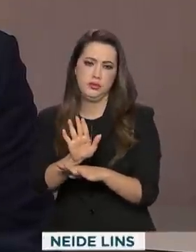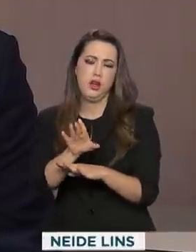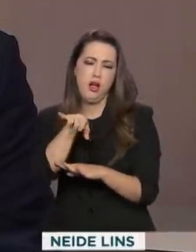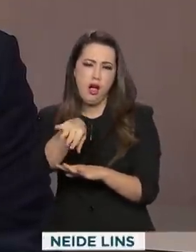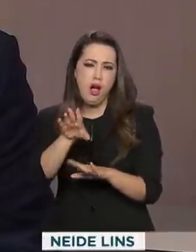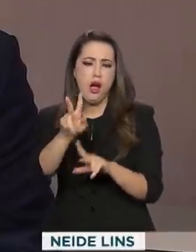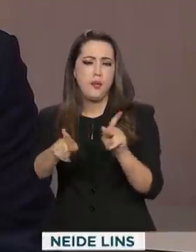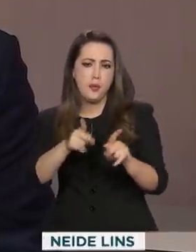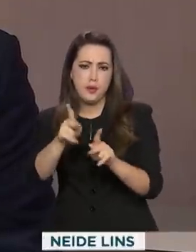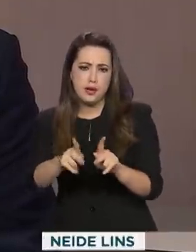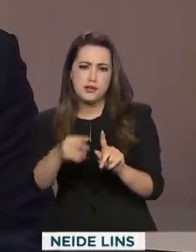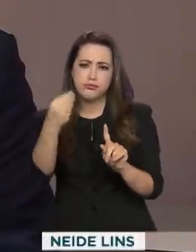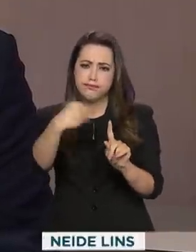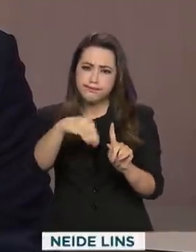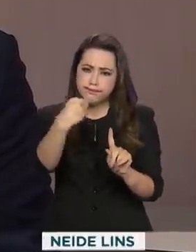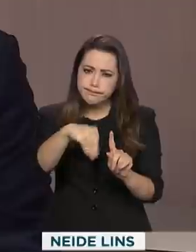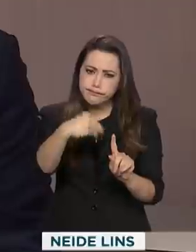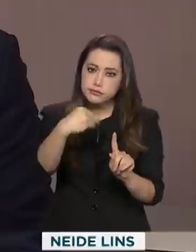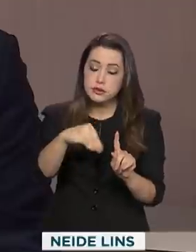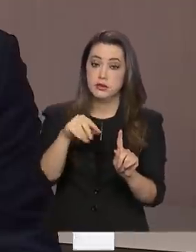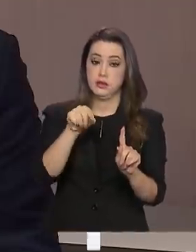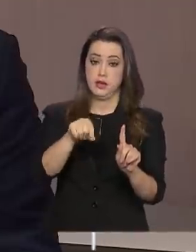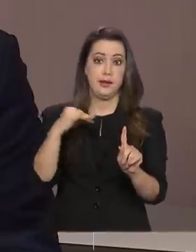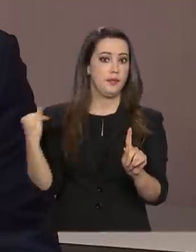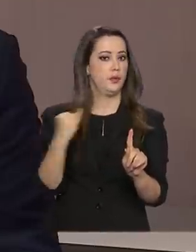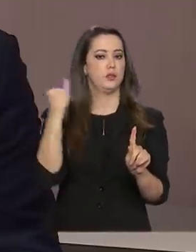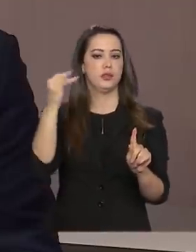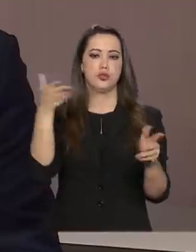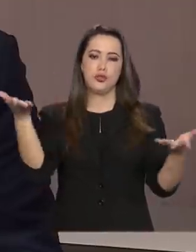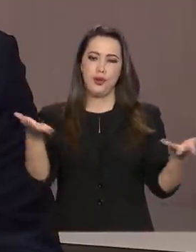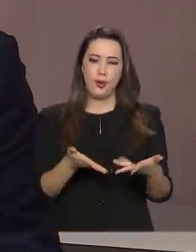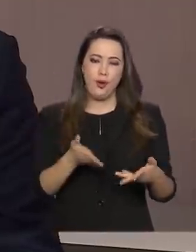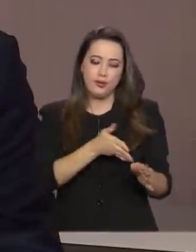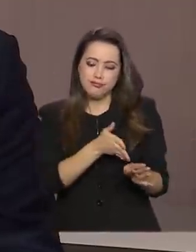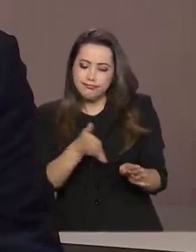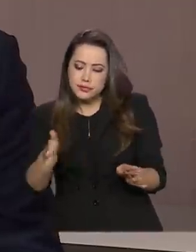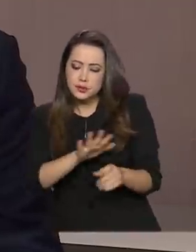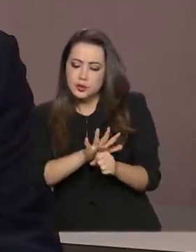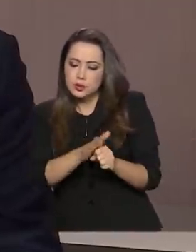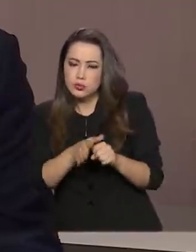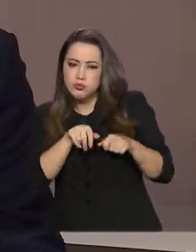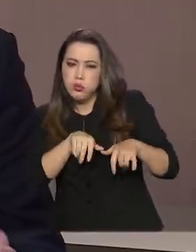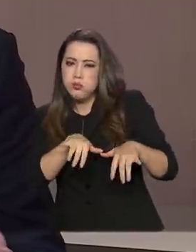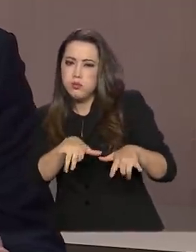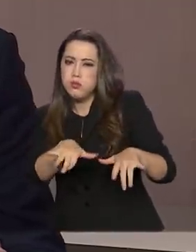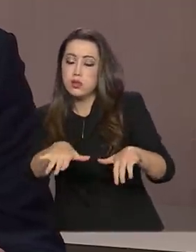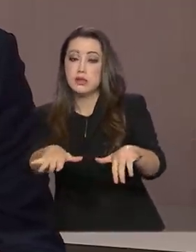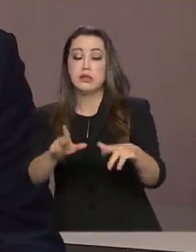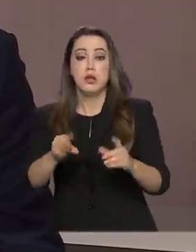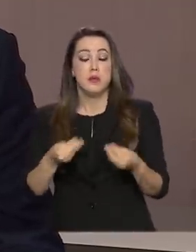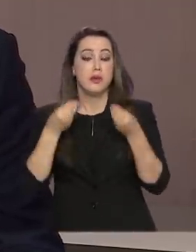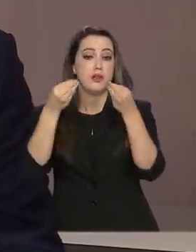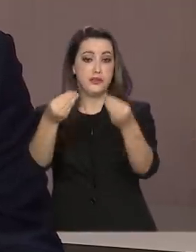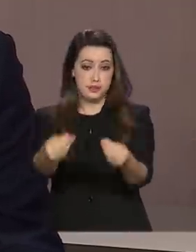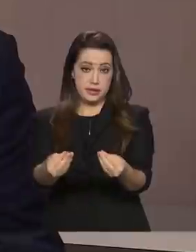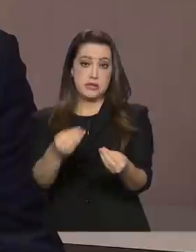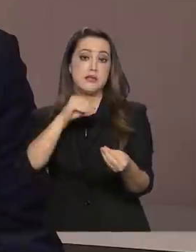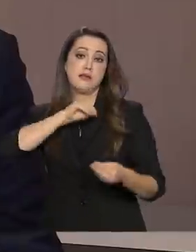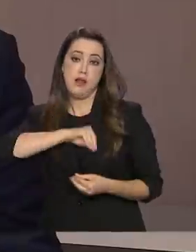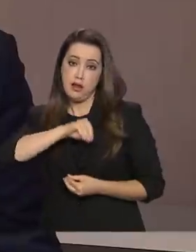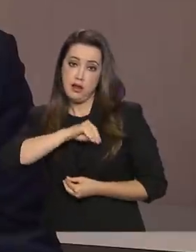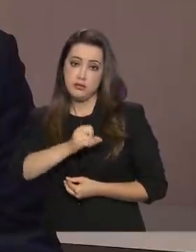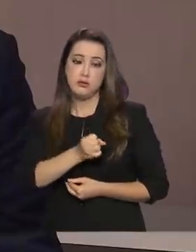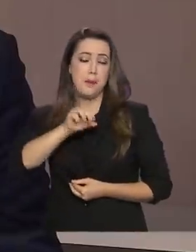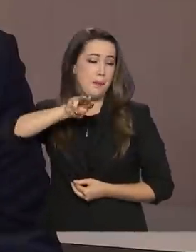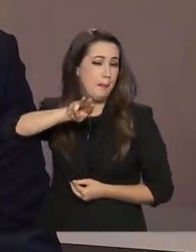vulnerável é fundamental neste momento da pandemia do coronavírus para garantir o sustento de milhões de